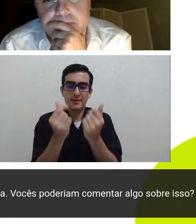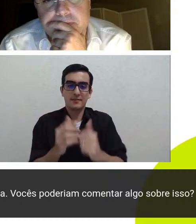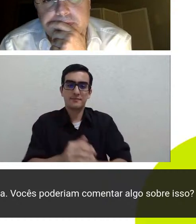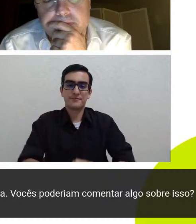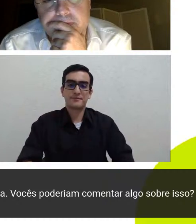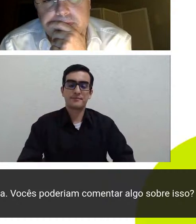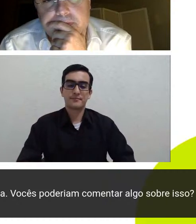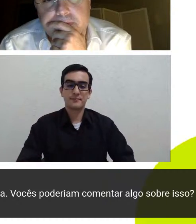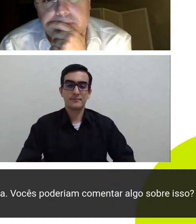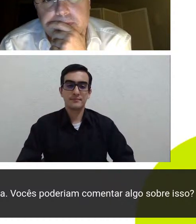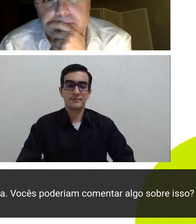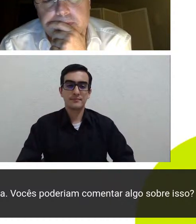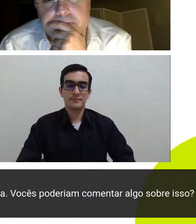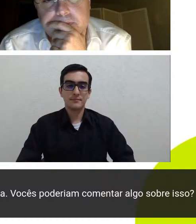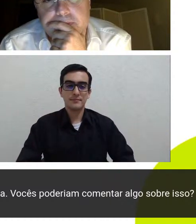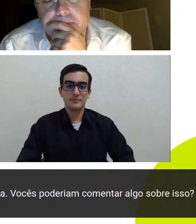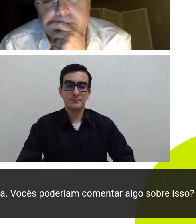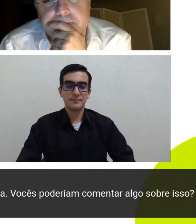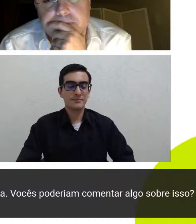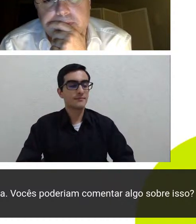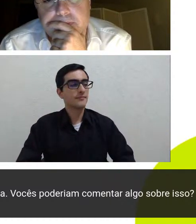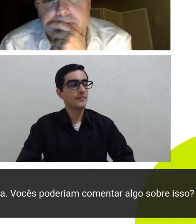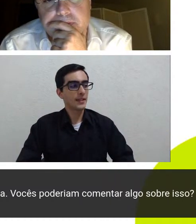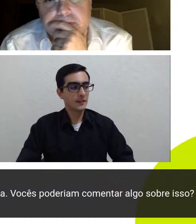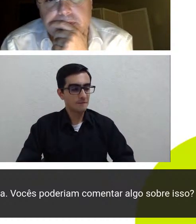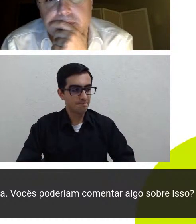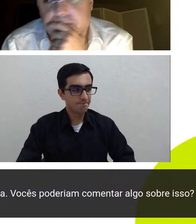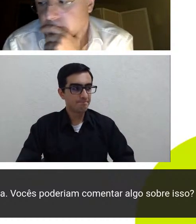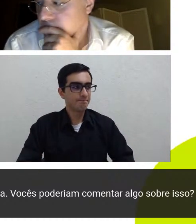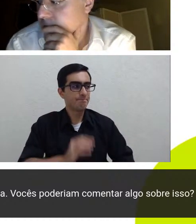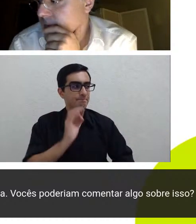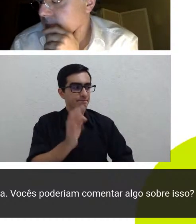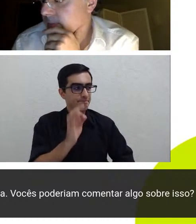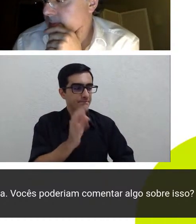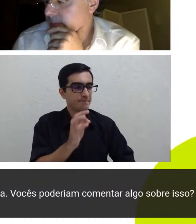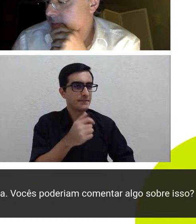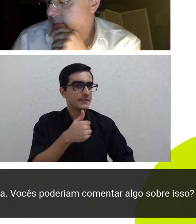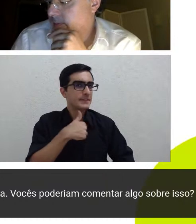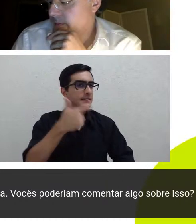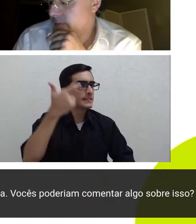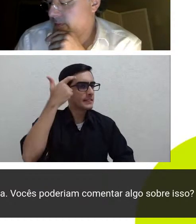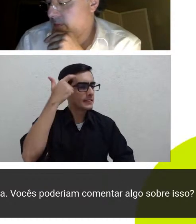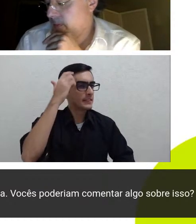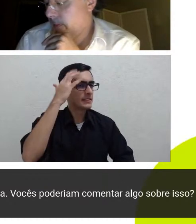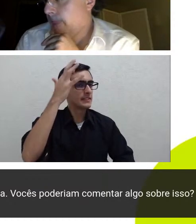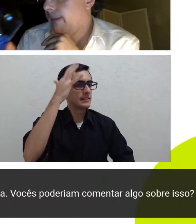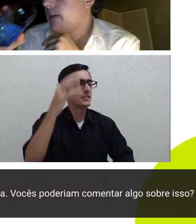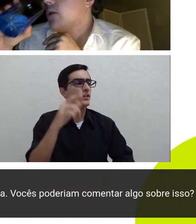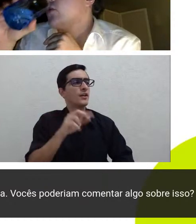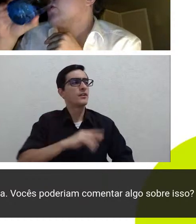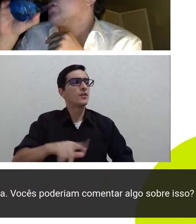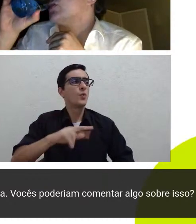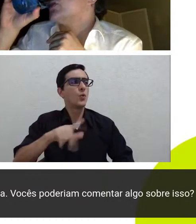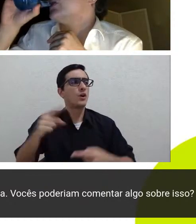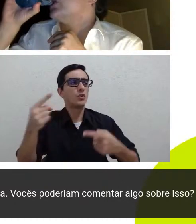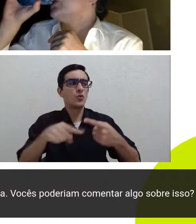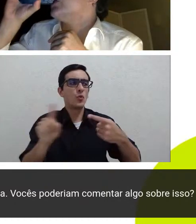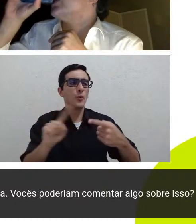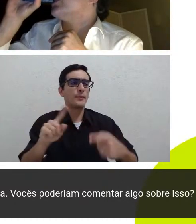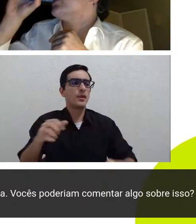é eu acho que ele não é não é emblemático para o novo rico ele é